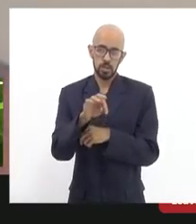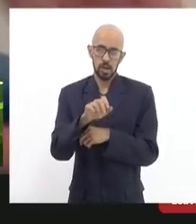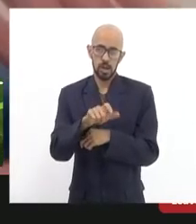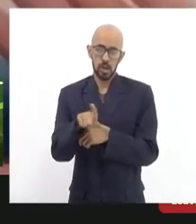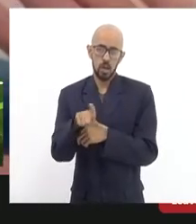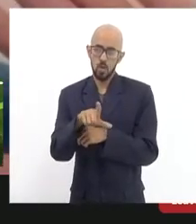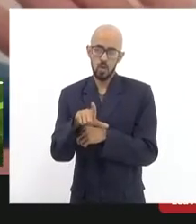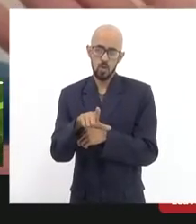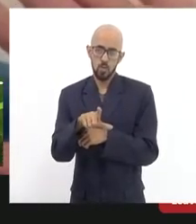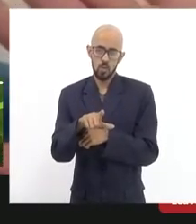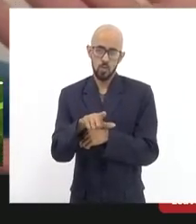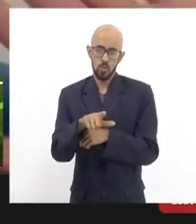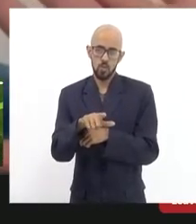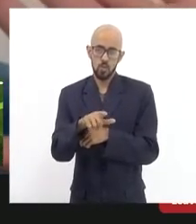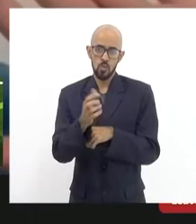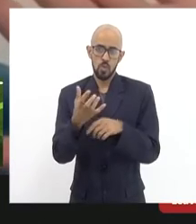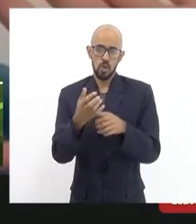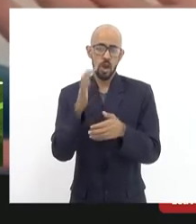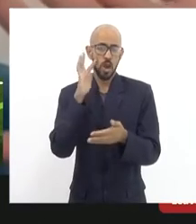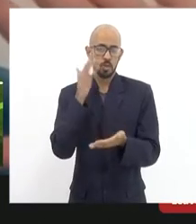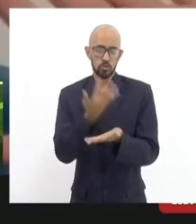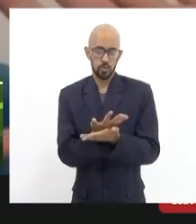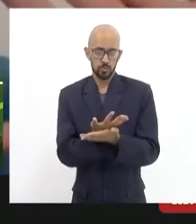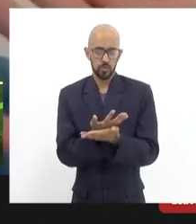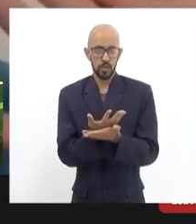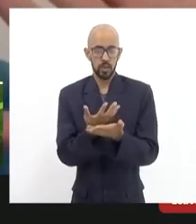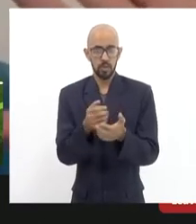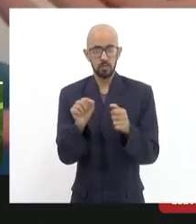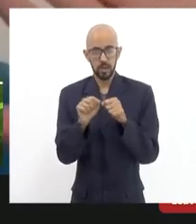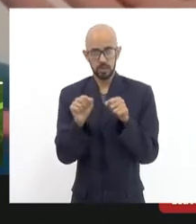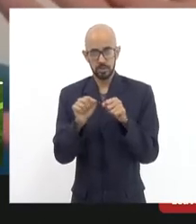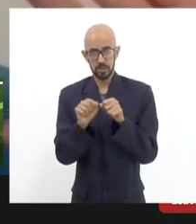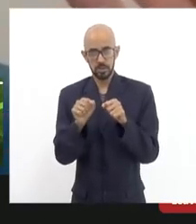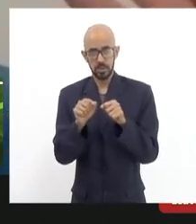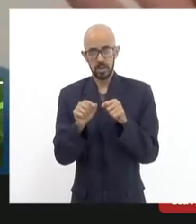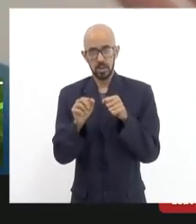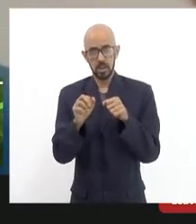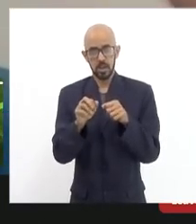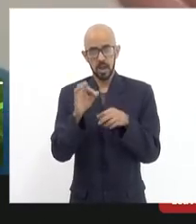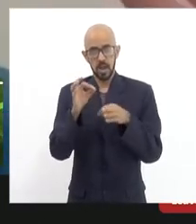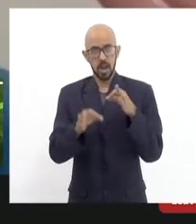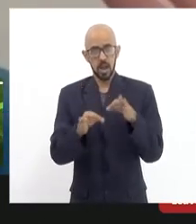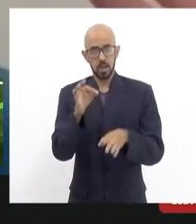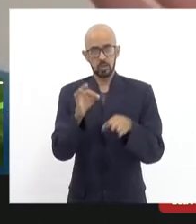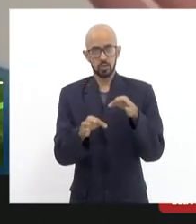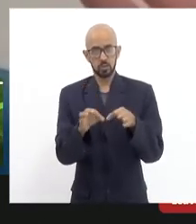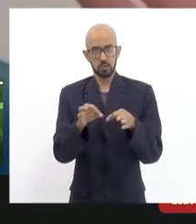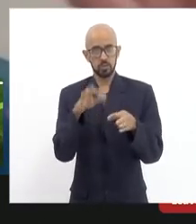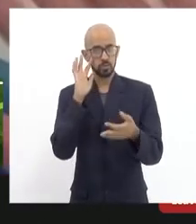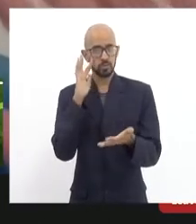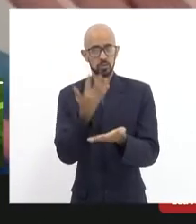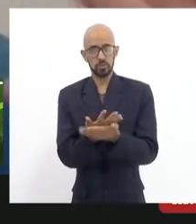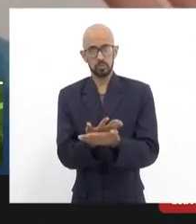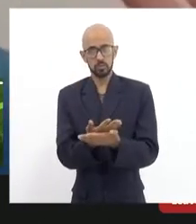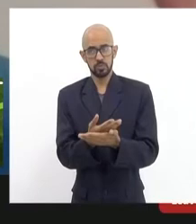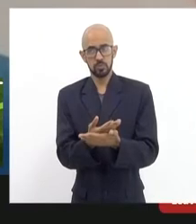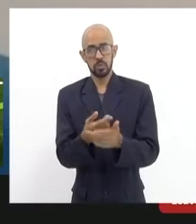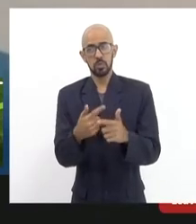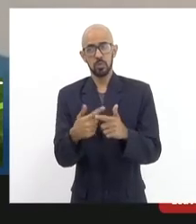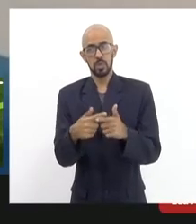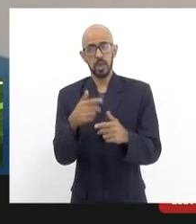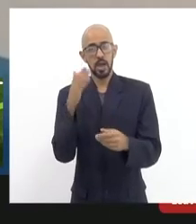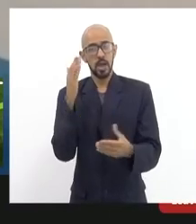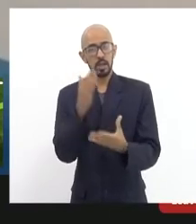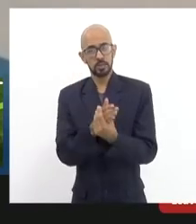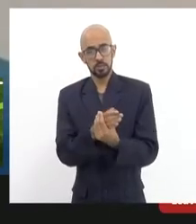eles estão esperando a liquidação da sentença naturalmente porque a partir do momento que a situação está judicializada com todo respeito